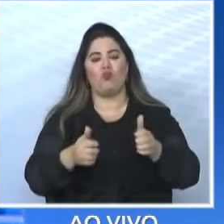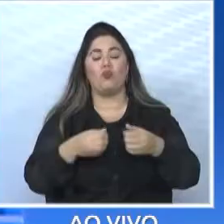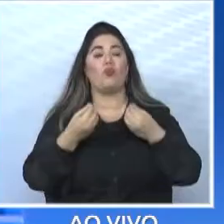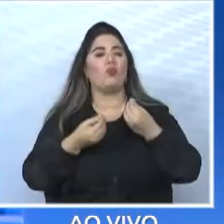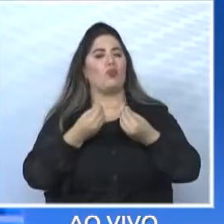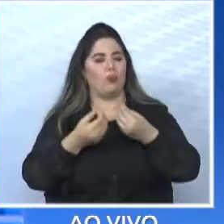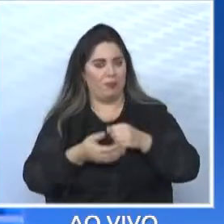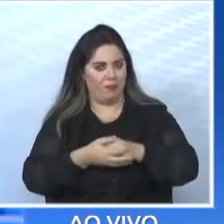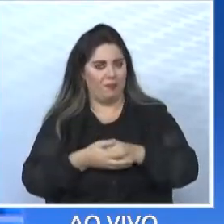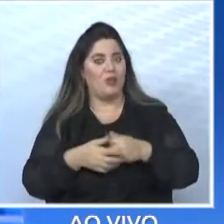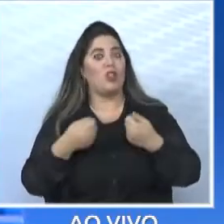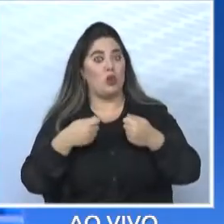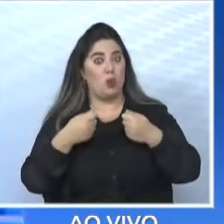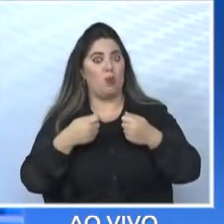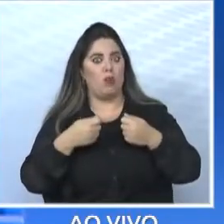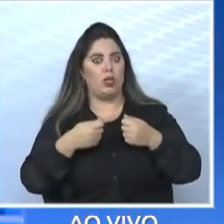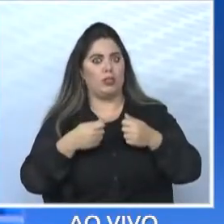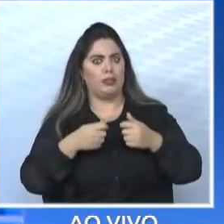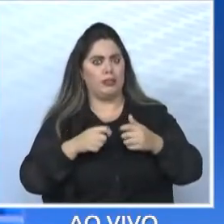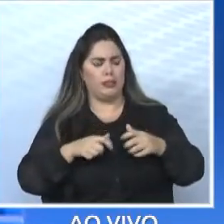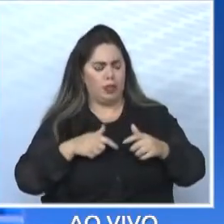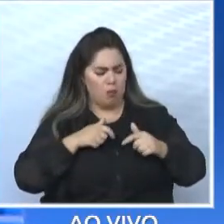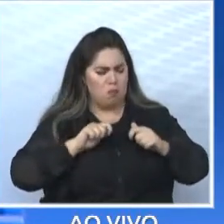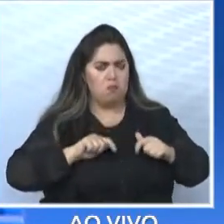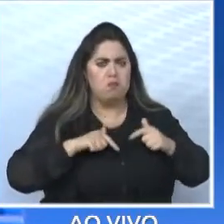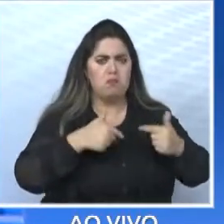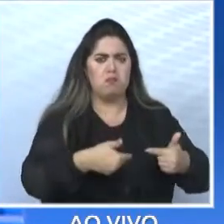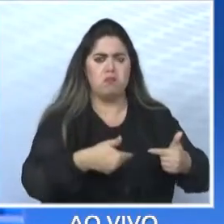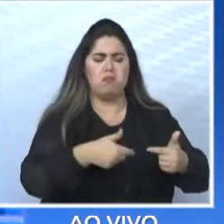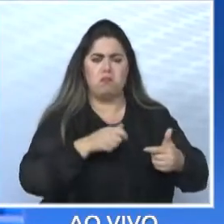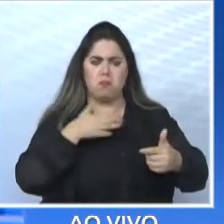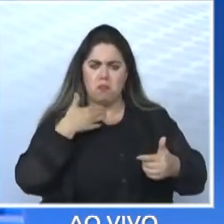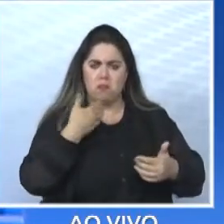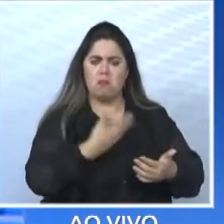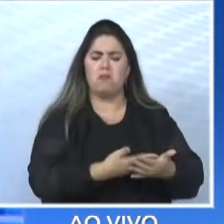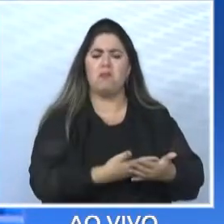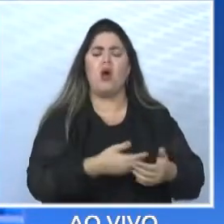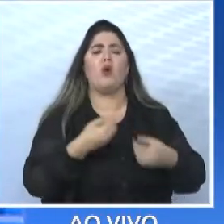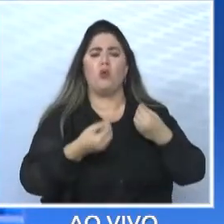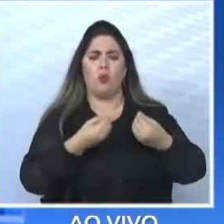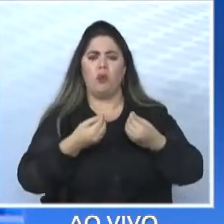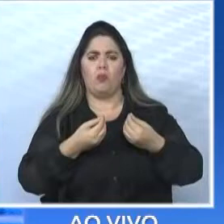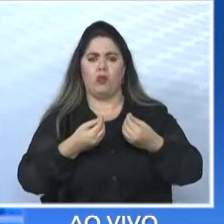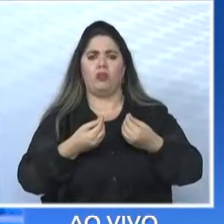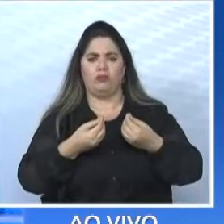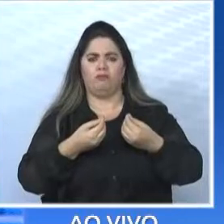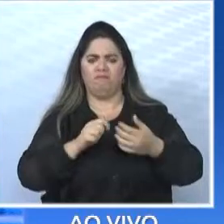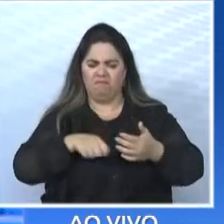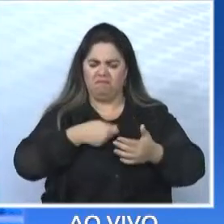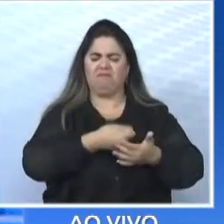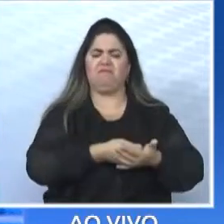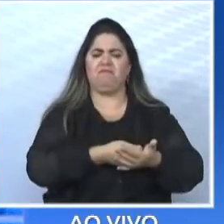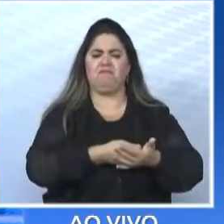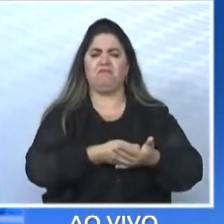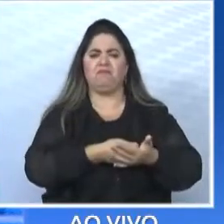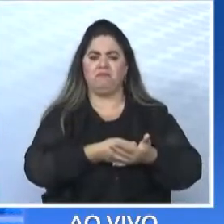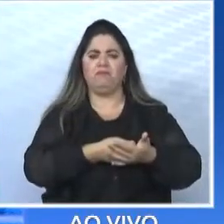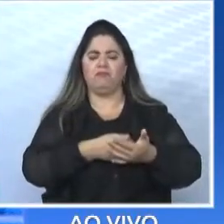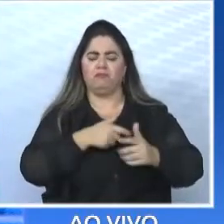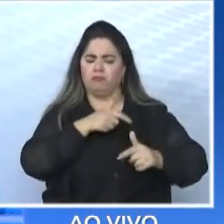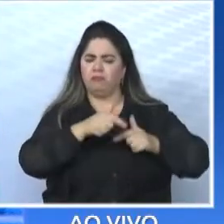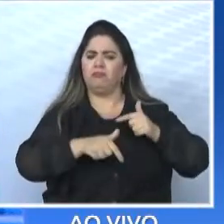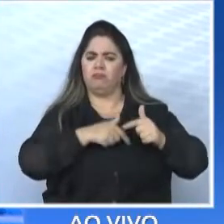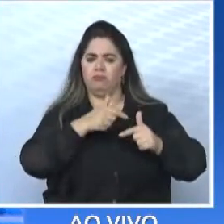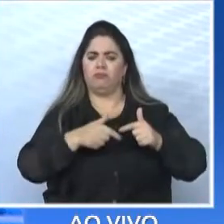forçar, trabalhar, cobrar fortemente, bravamente, para que a gente consiga um trabalho, um serviço melhor.